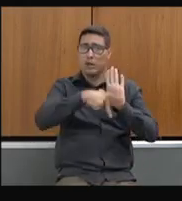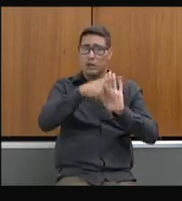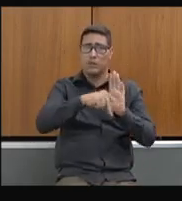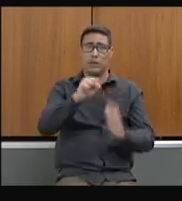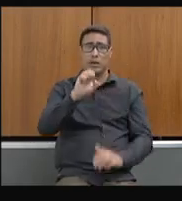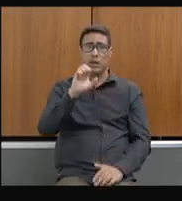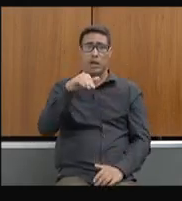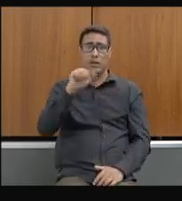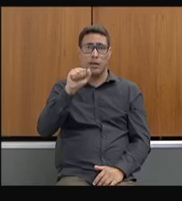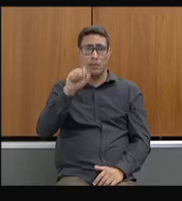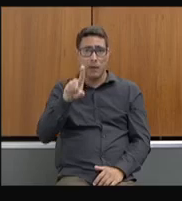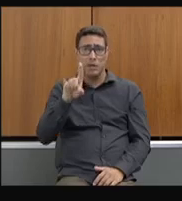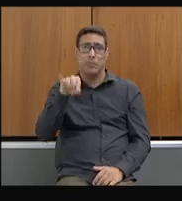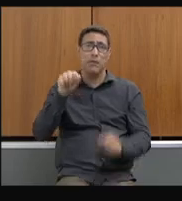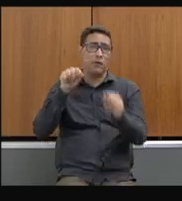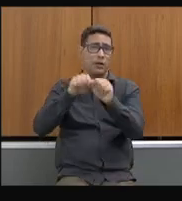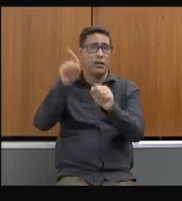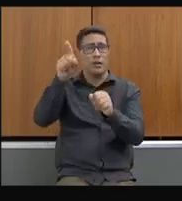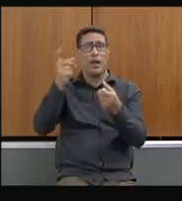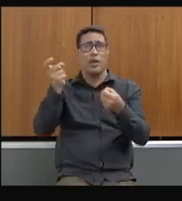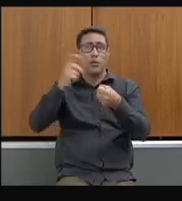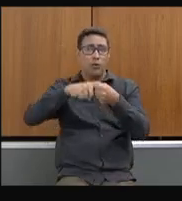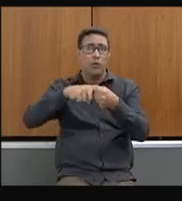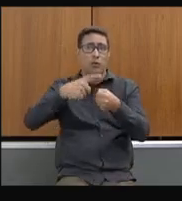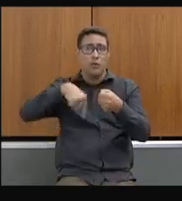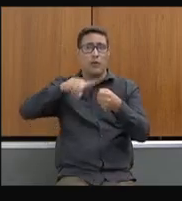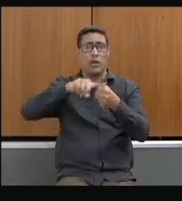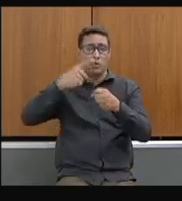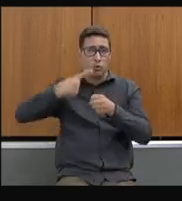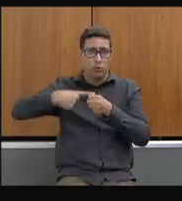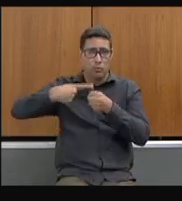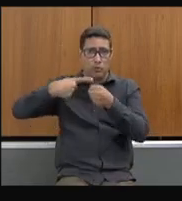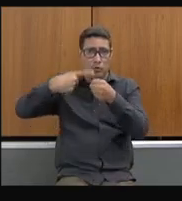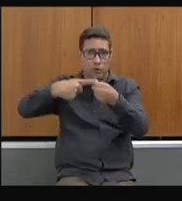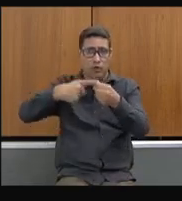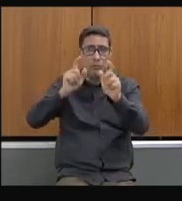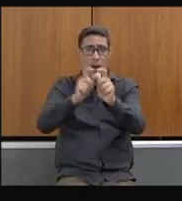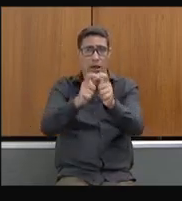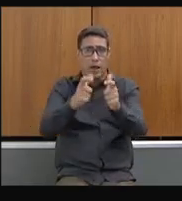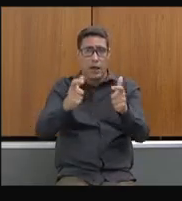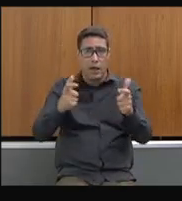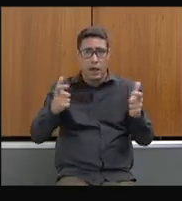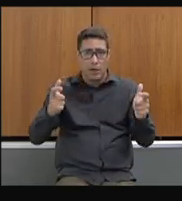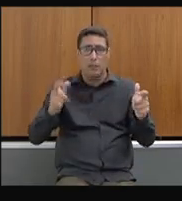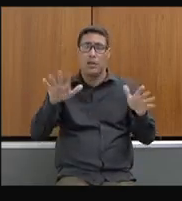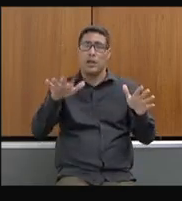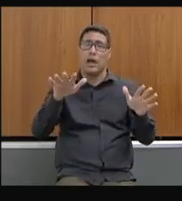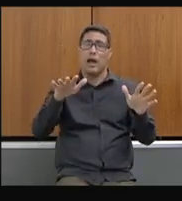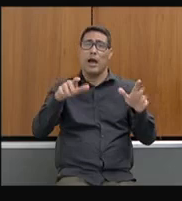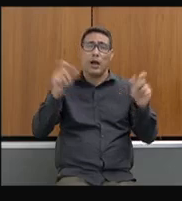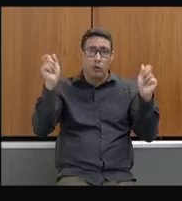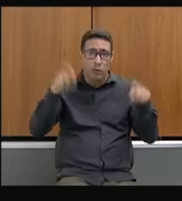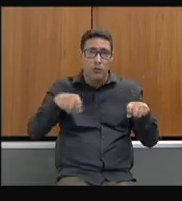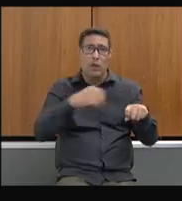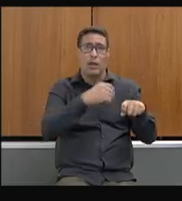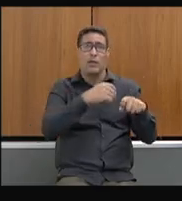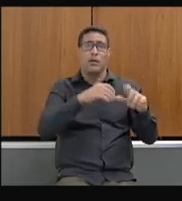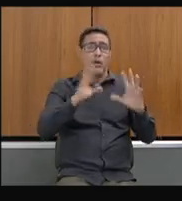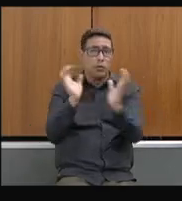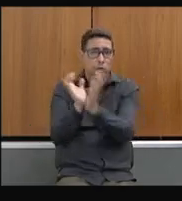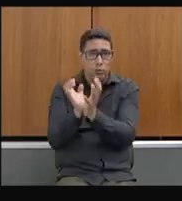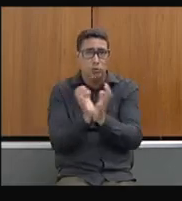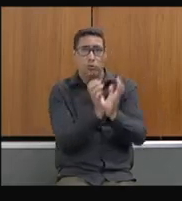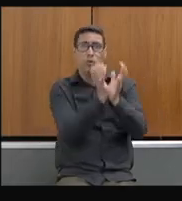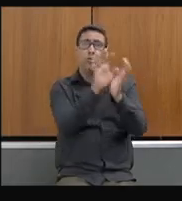fazer convênios com os municípios para ampliar a competência dos órgãos locais quanto à fiscalização